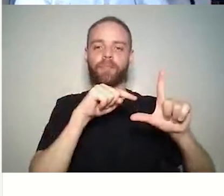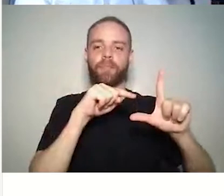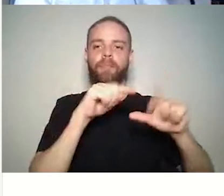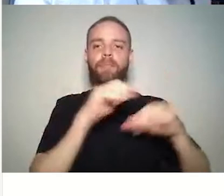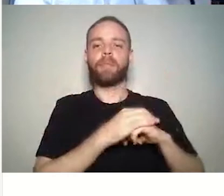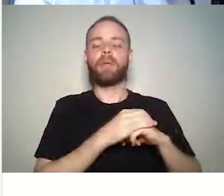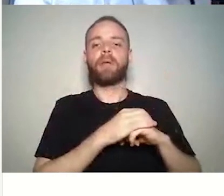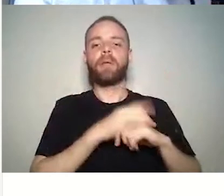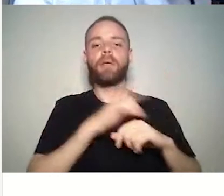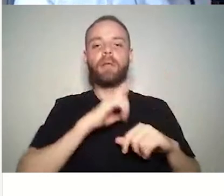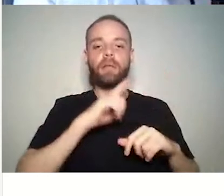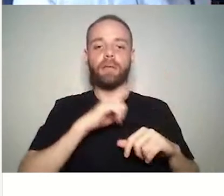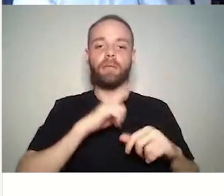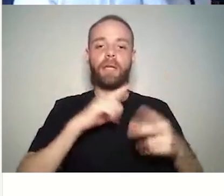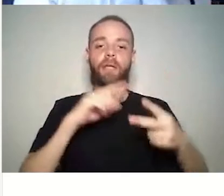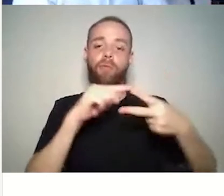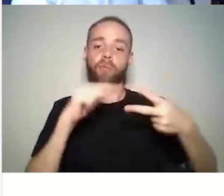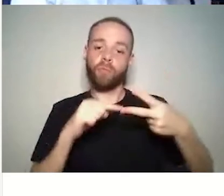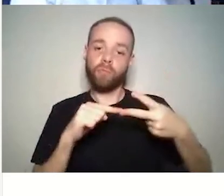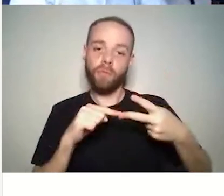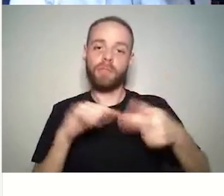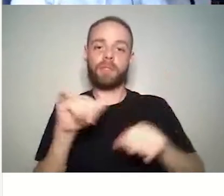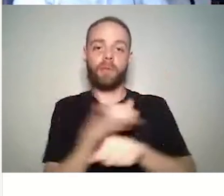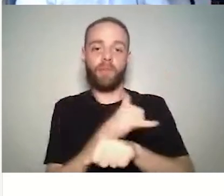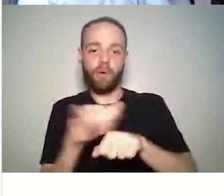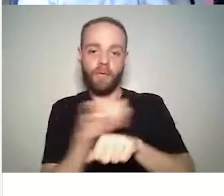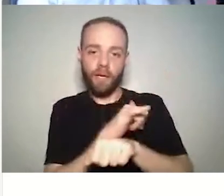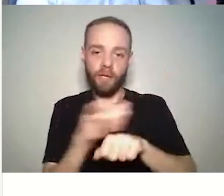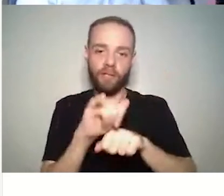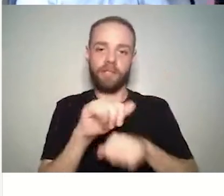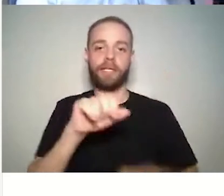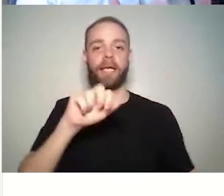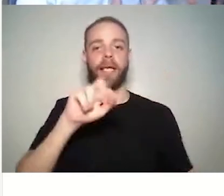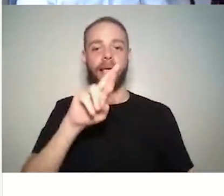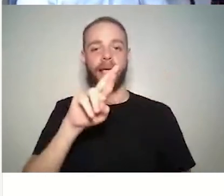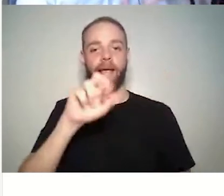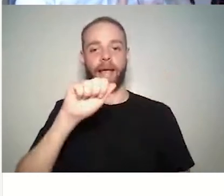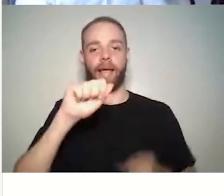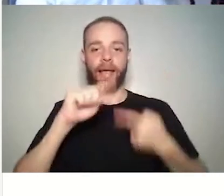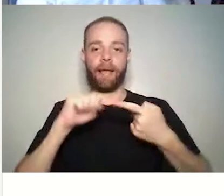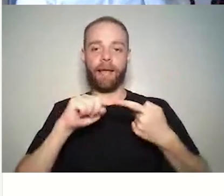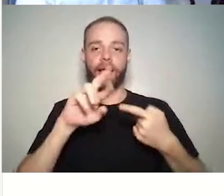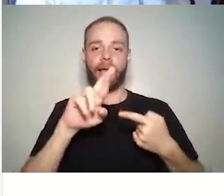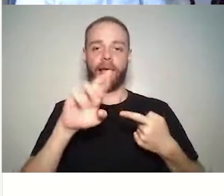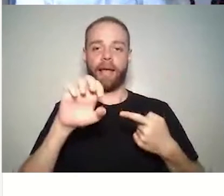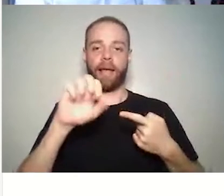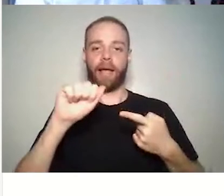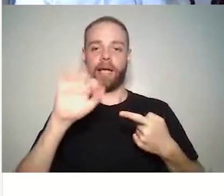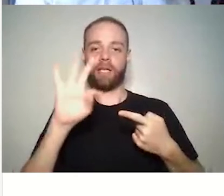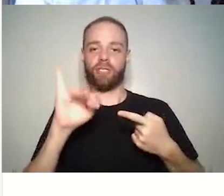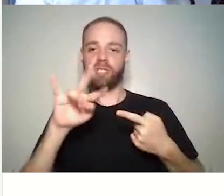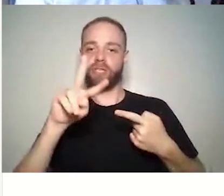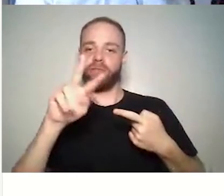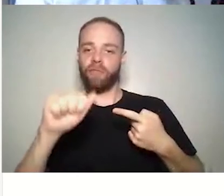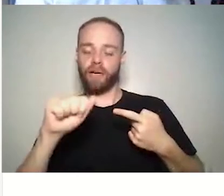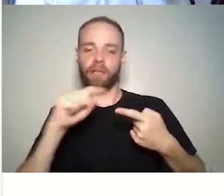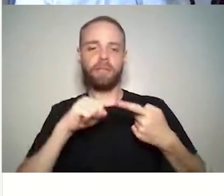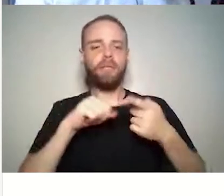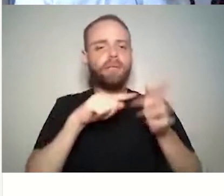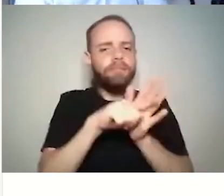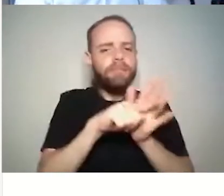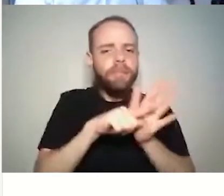uma abordagem preditiva. A abordagem reativa é aquela que eu vou analisar como o aluno se